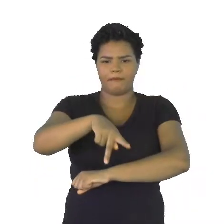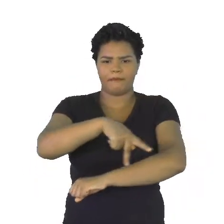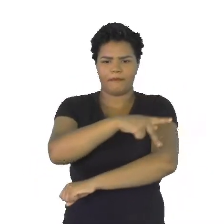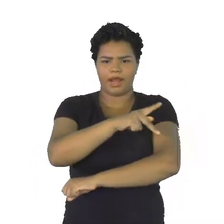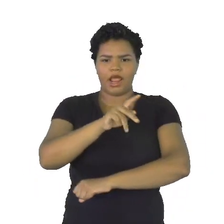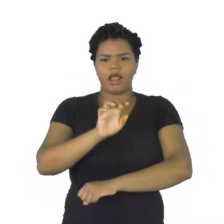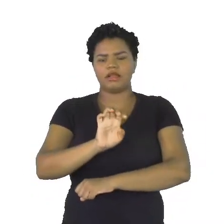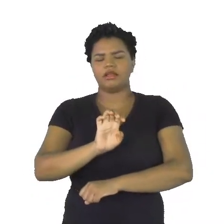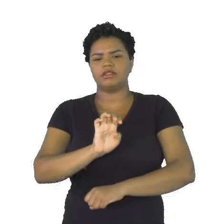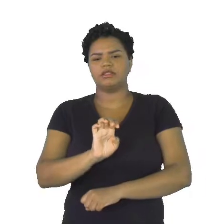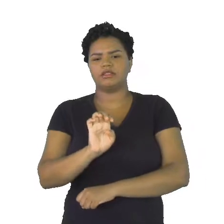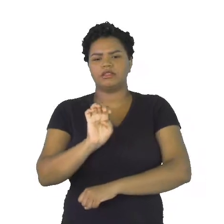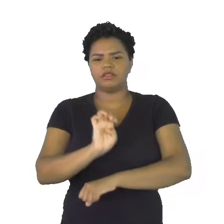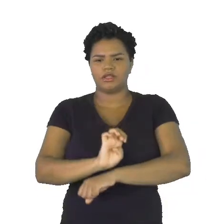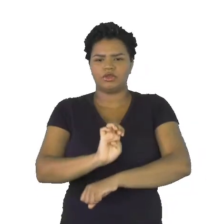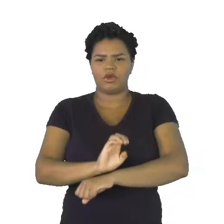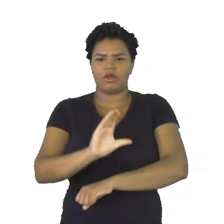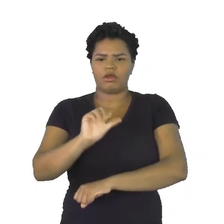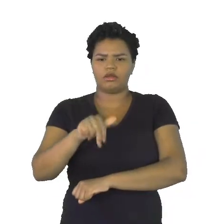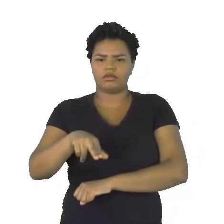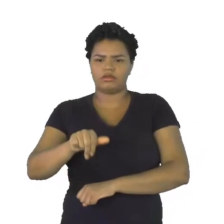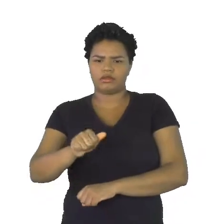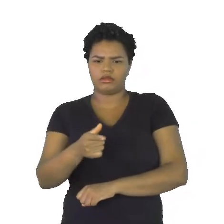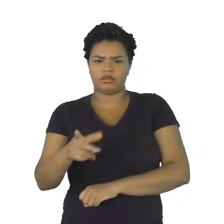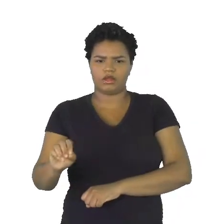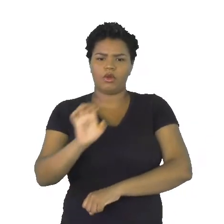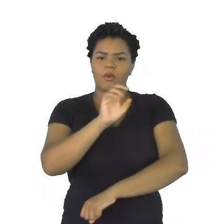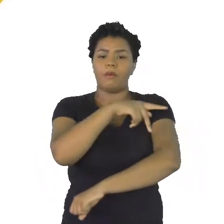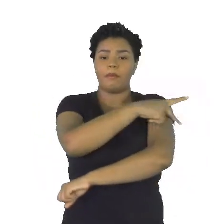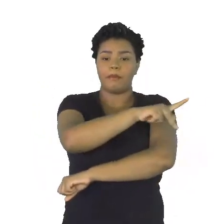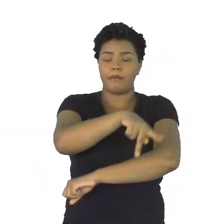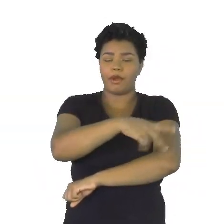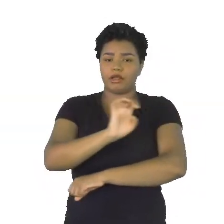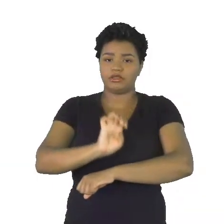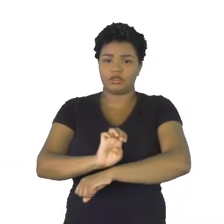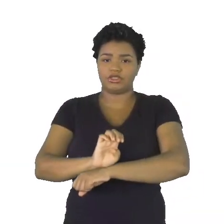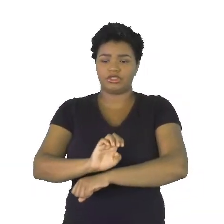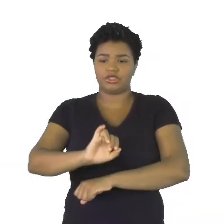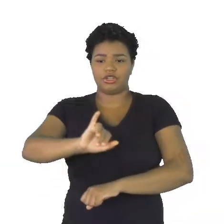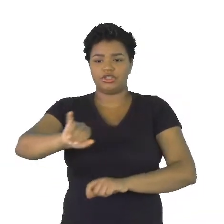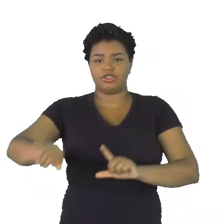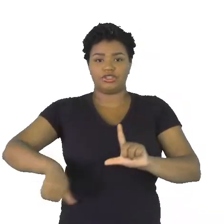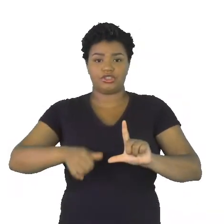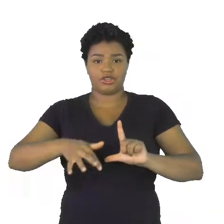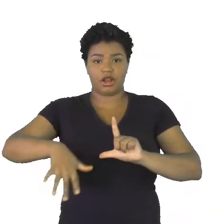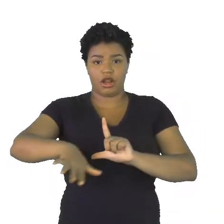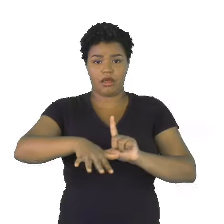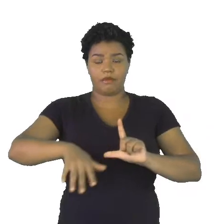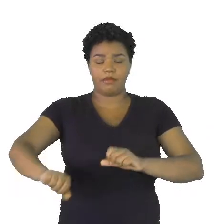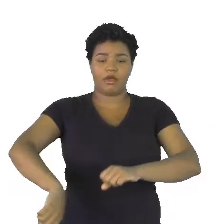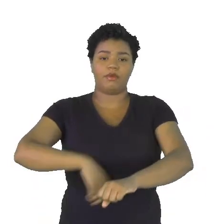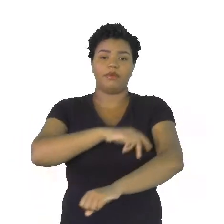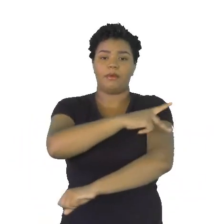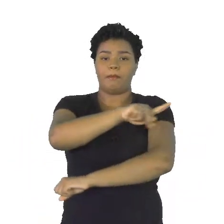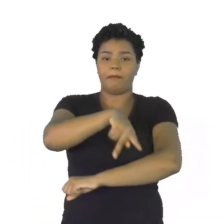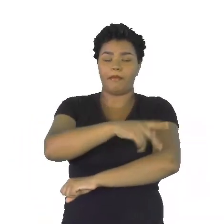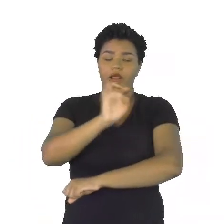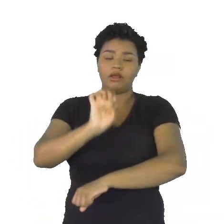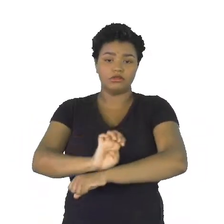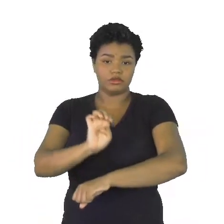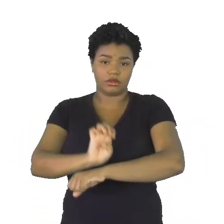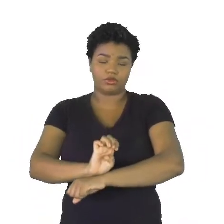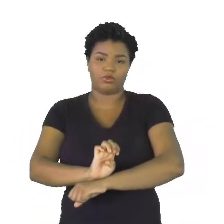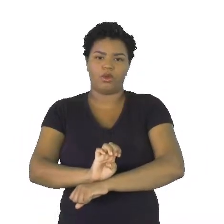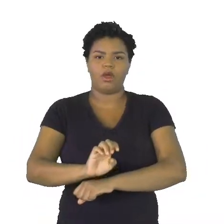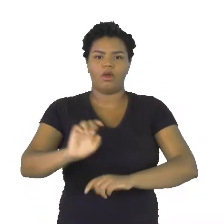Cantão, o Parque Estadual do Jalapão e o Parque Estadual do Lagiado. O Parque Estadual do